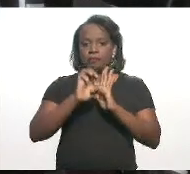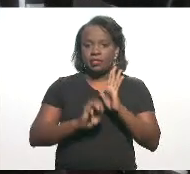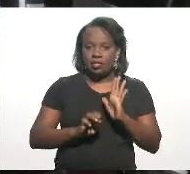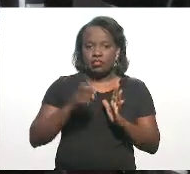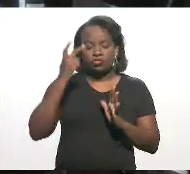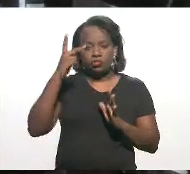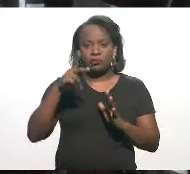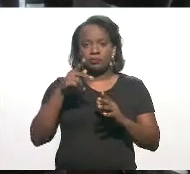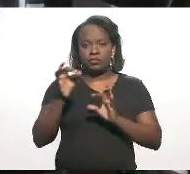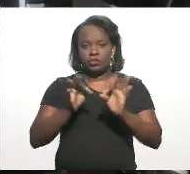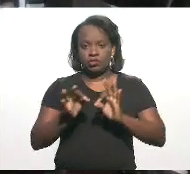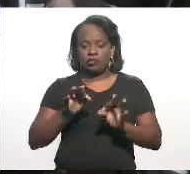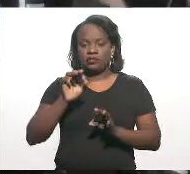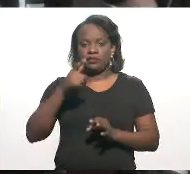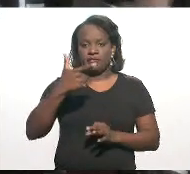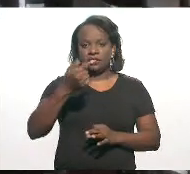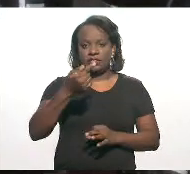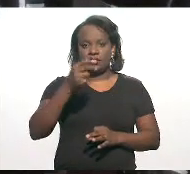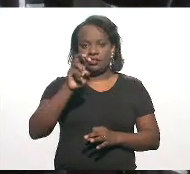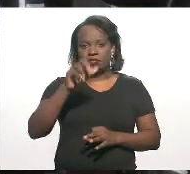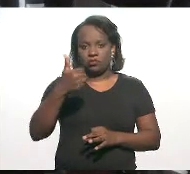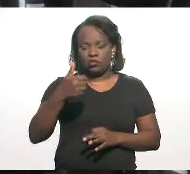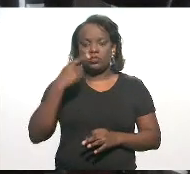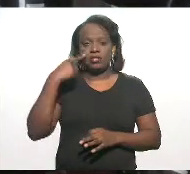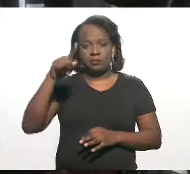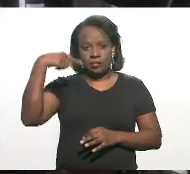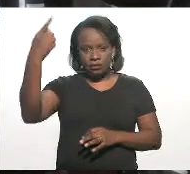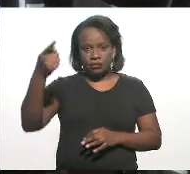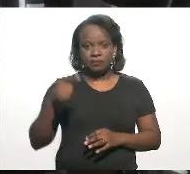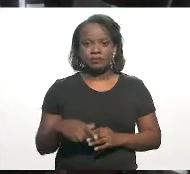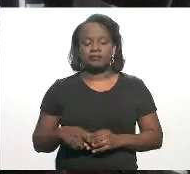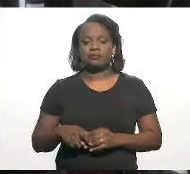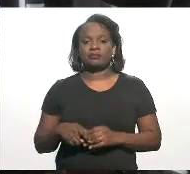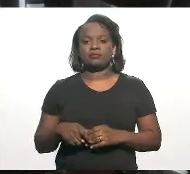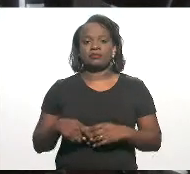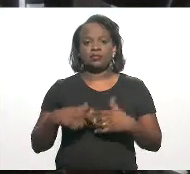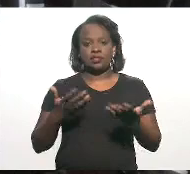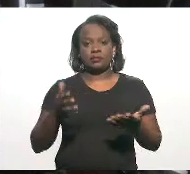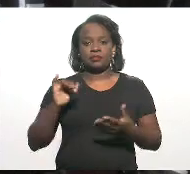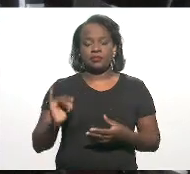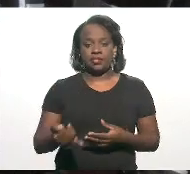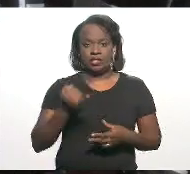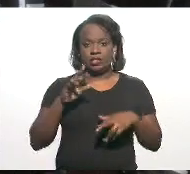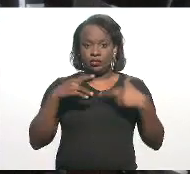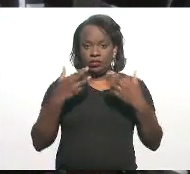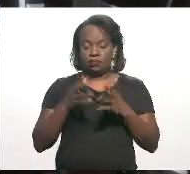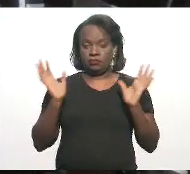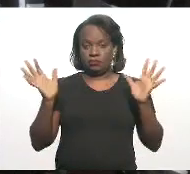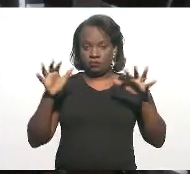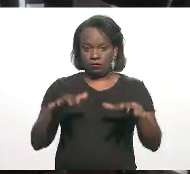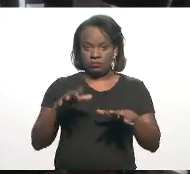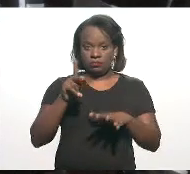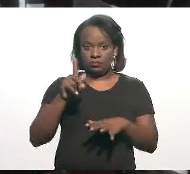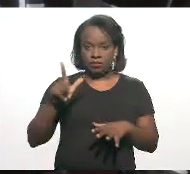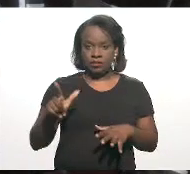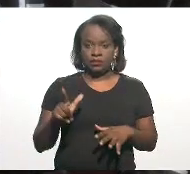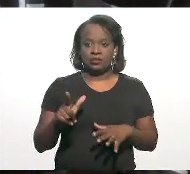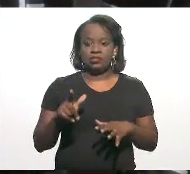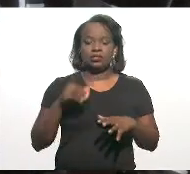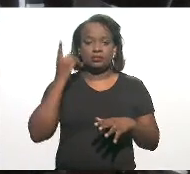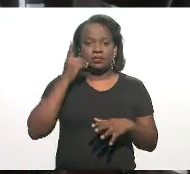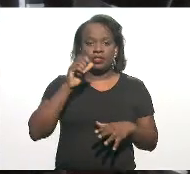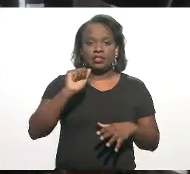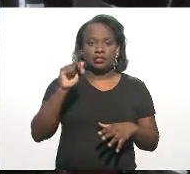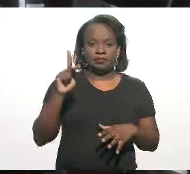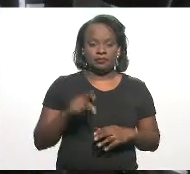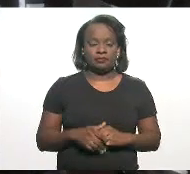a um projeto 2751, até a próxima semana, e aproveitamos a audiência pública do projeto de lei do deputado